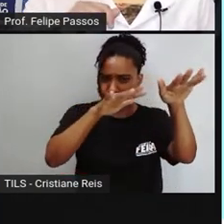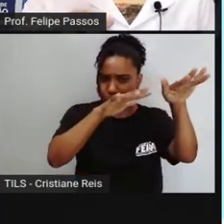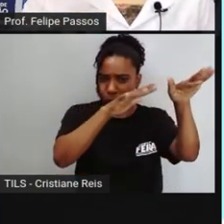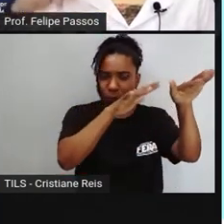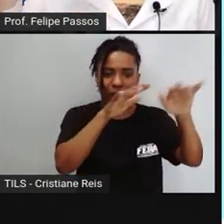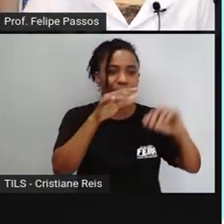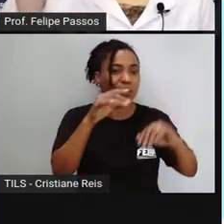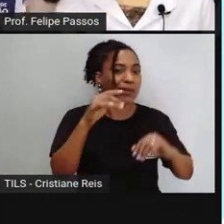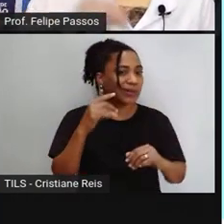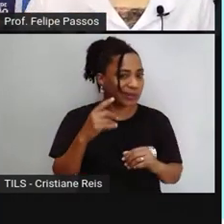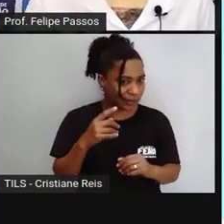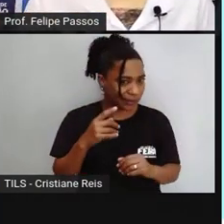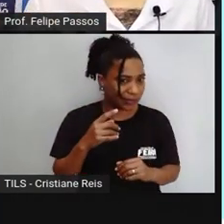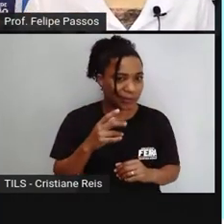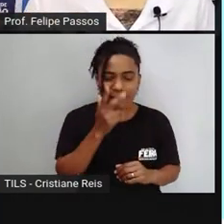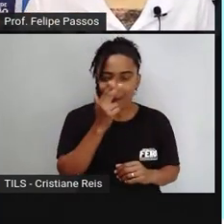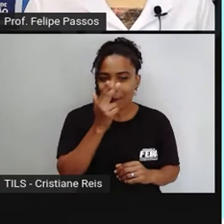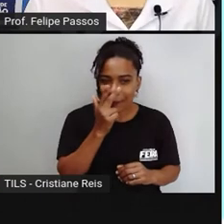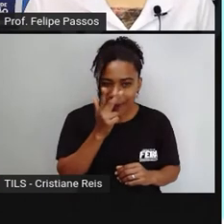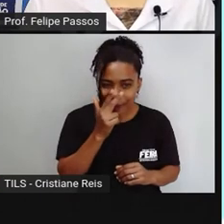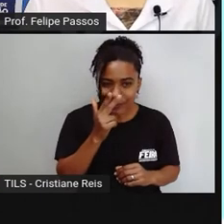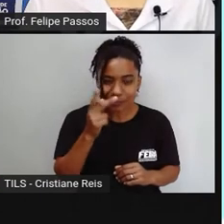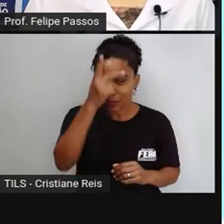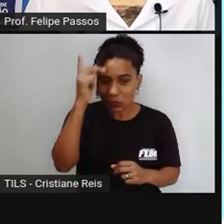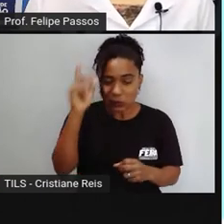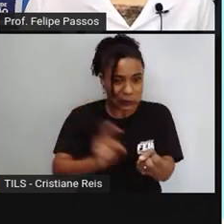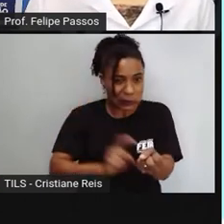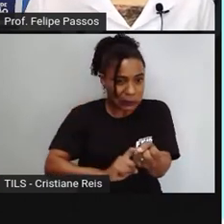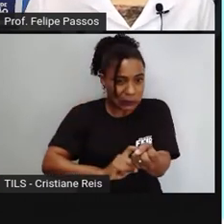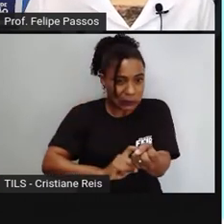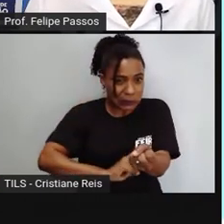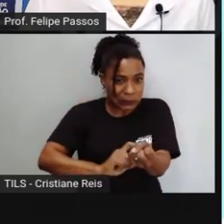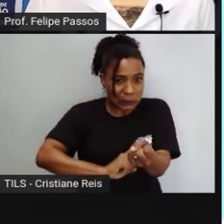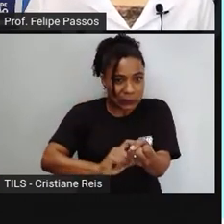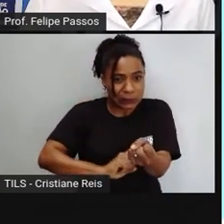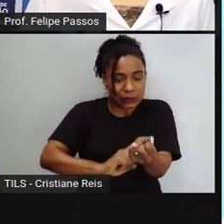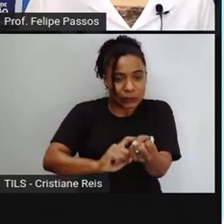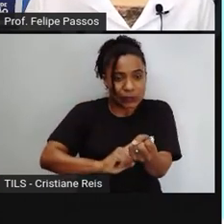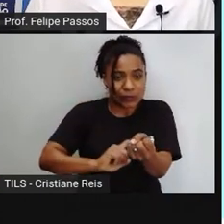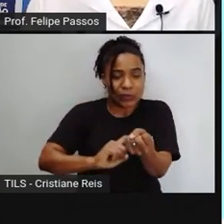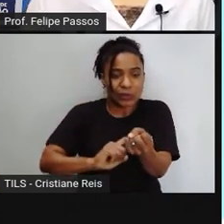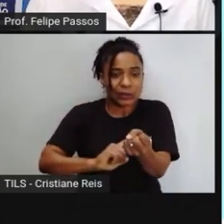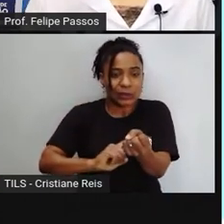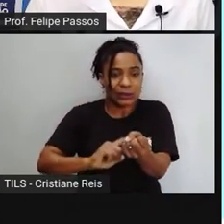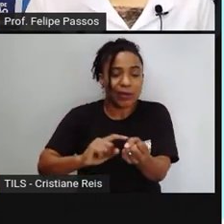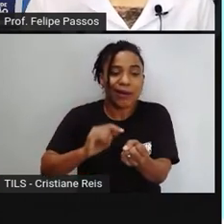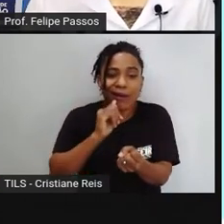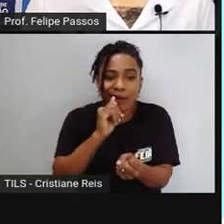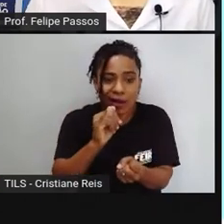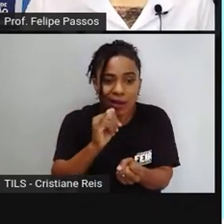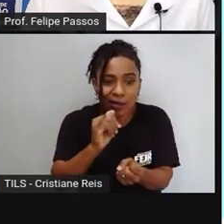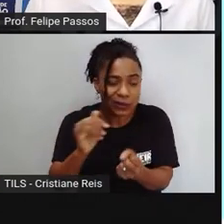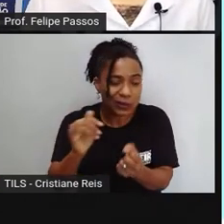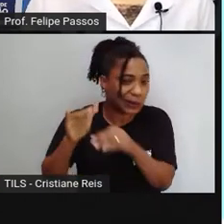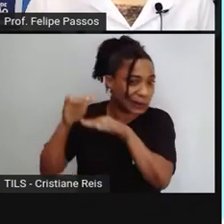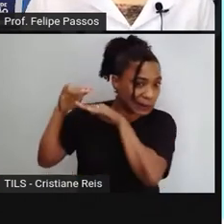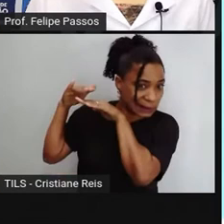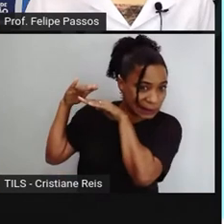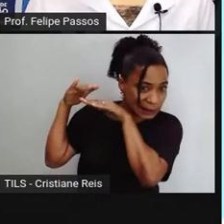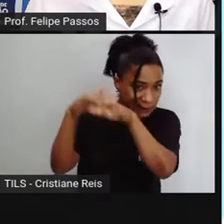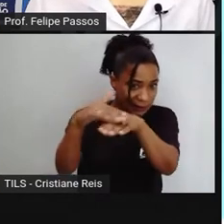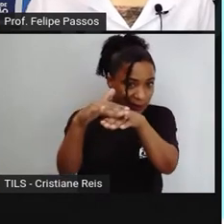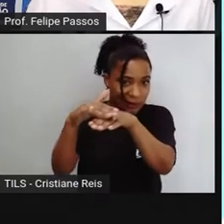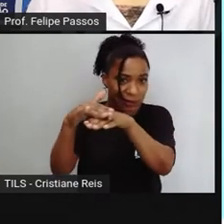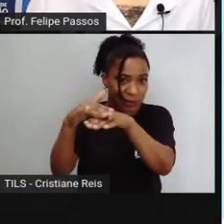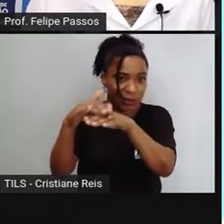comentário seu, a pessoa já lhe dá uma resposta agressiva? A resposta agressiva que a abelha sabe fazer é ferroar, né? Então, durante